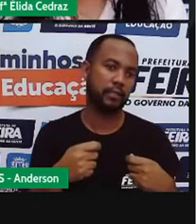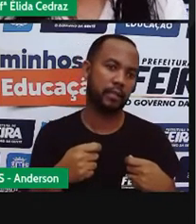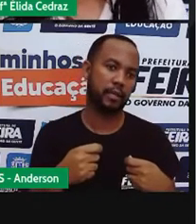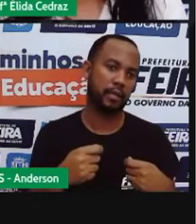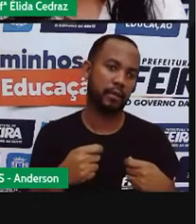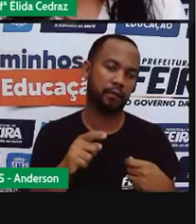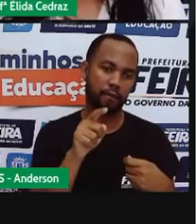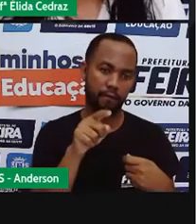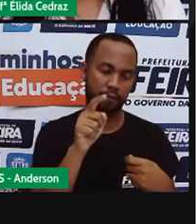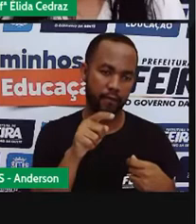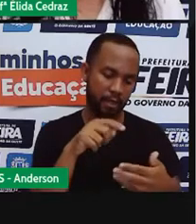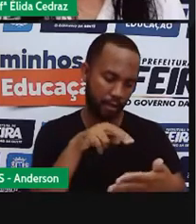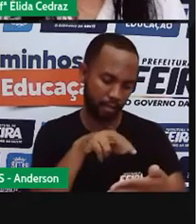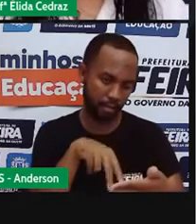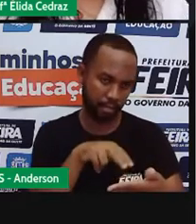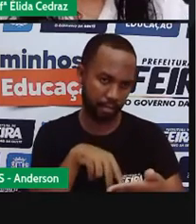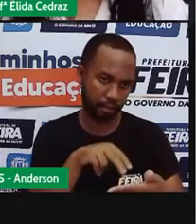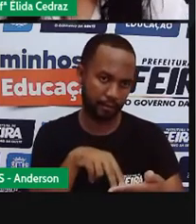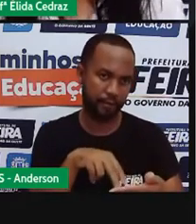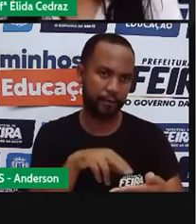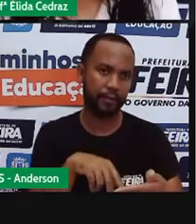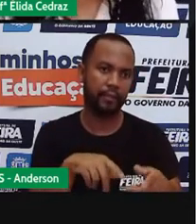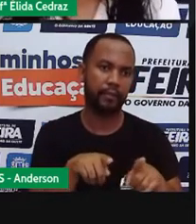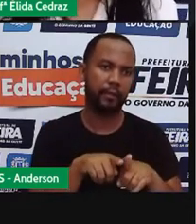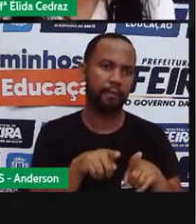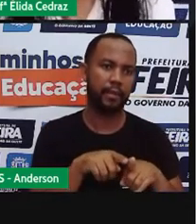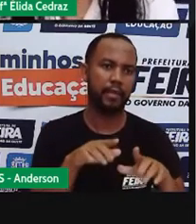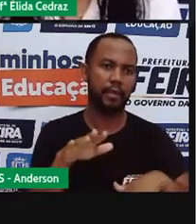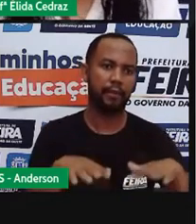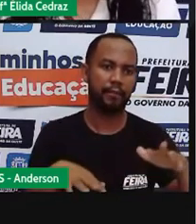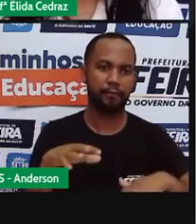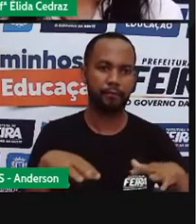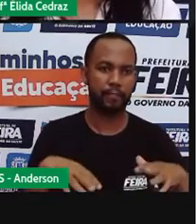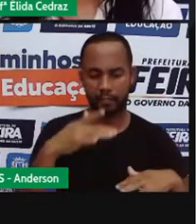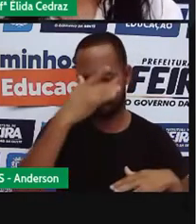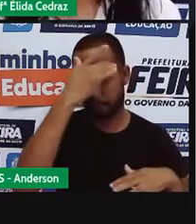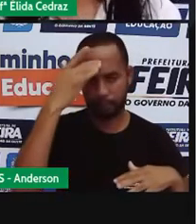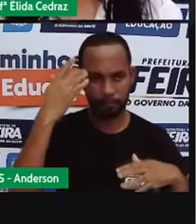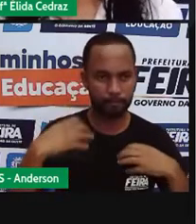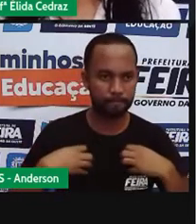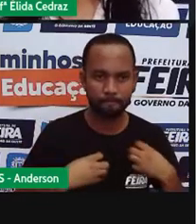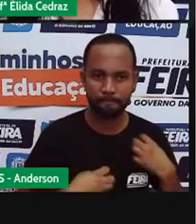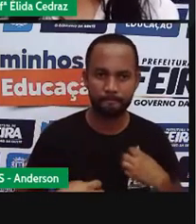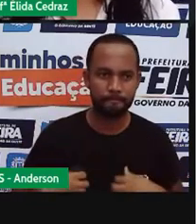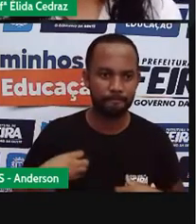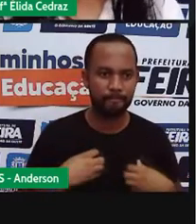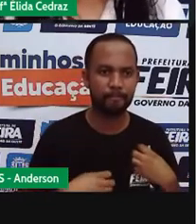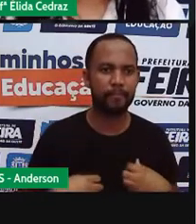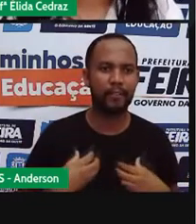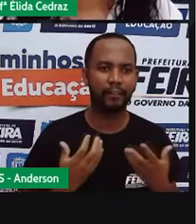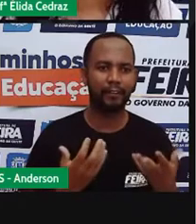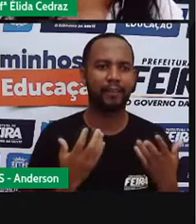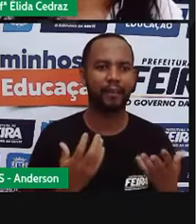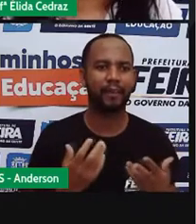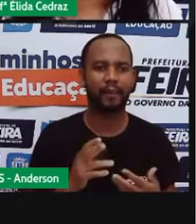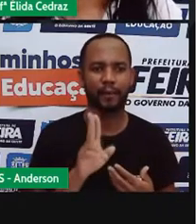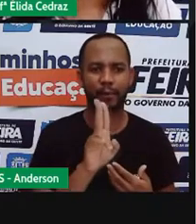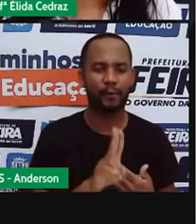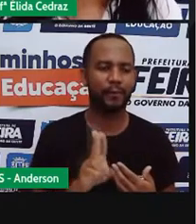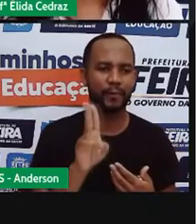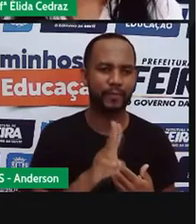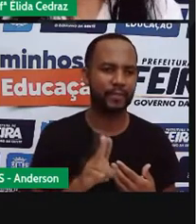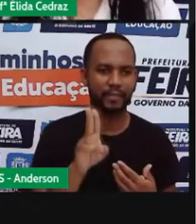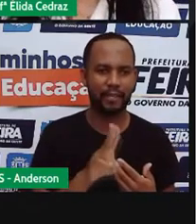é. Muitas pessoas ficam tão eufóricas e querem tanto utilizar aquele produto, aquele